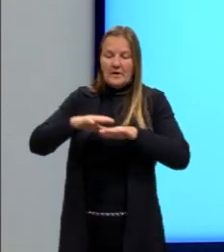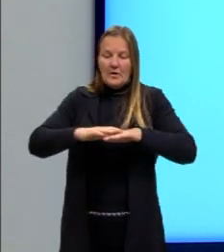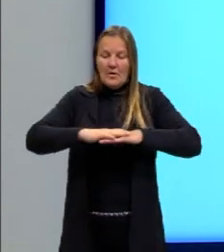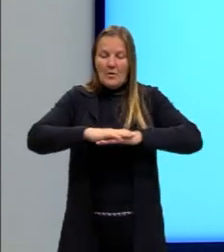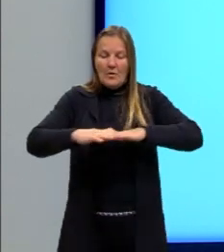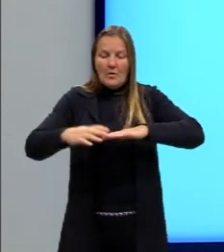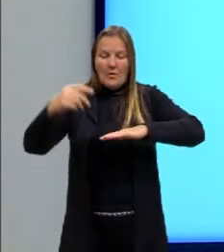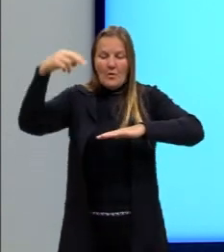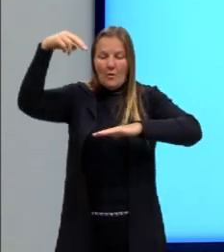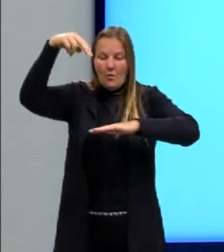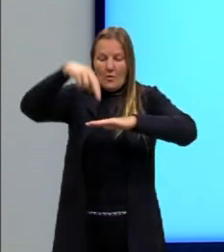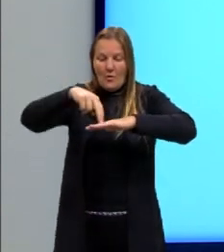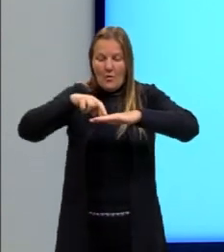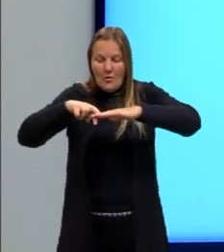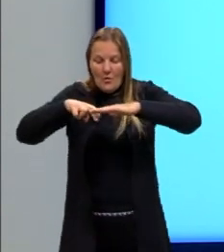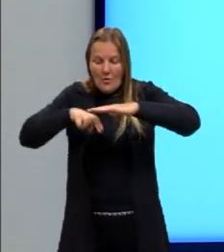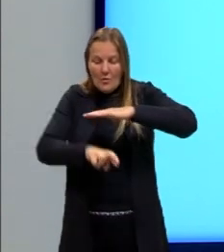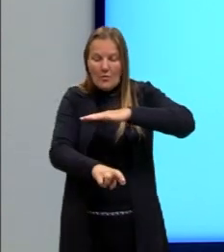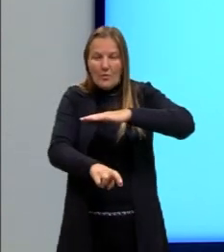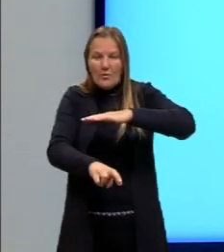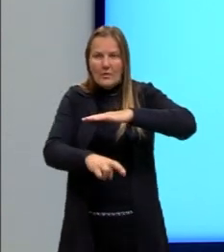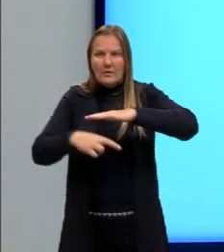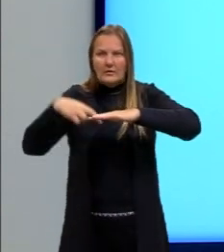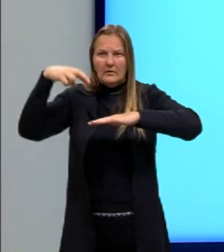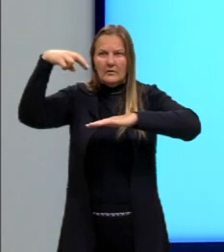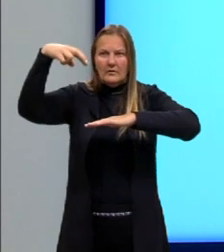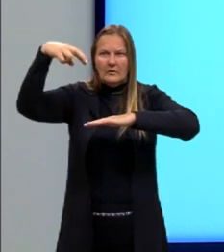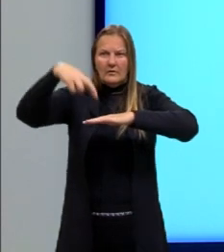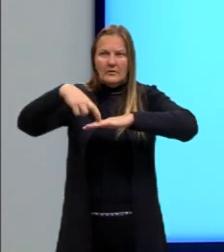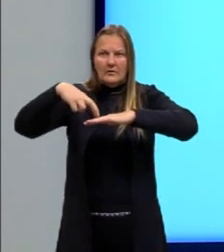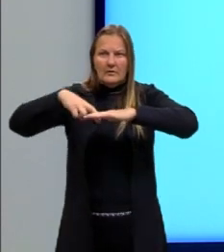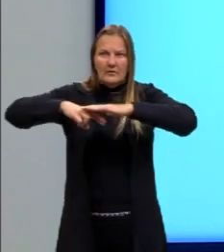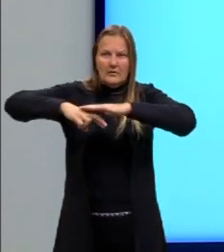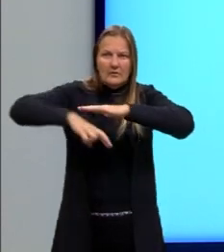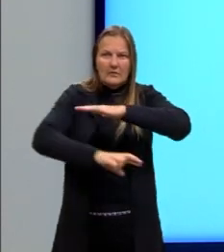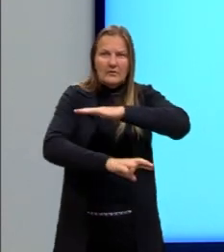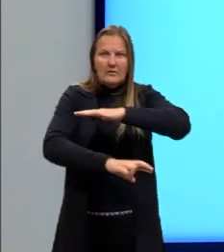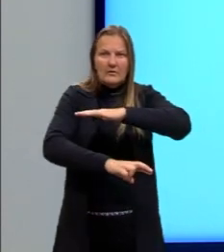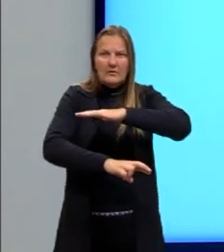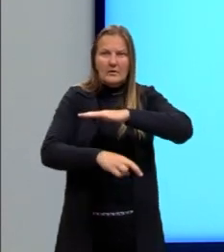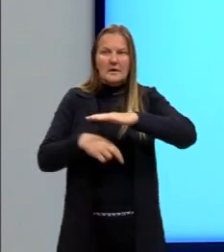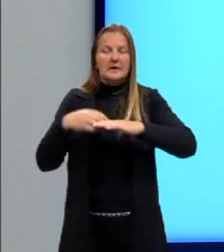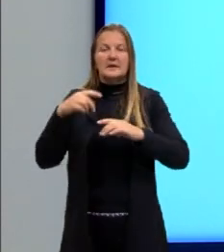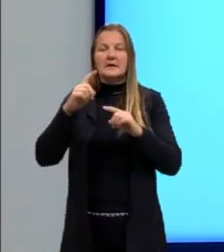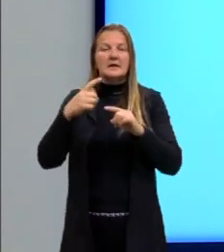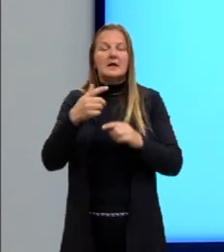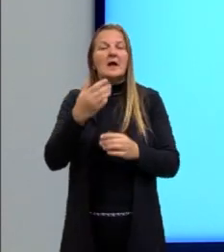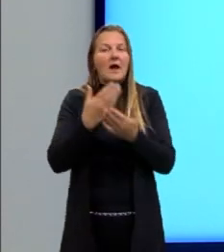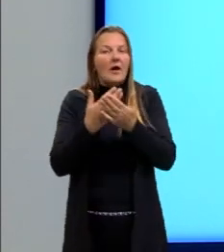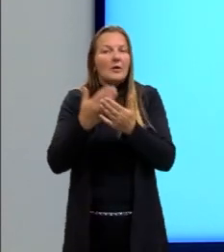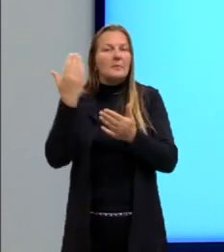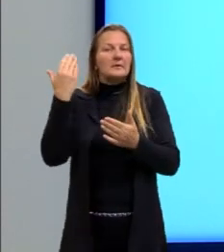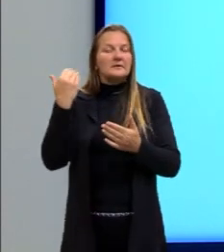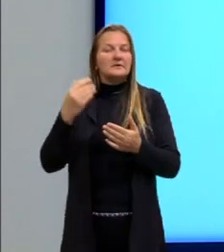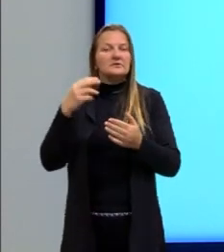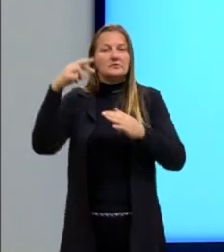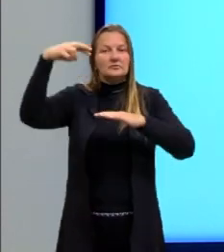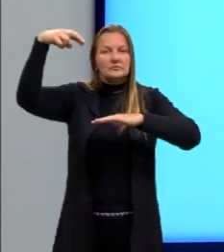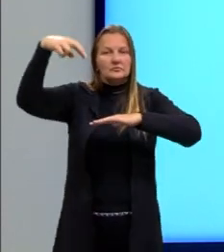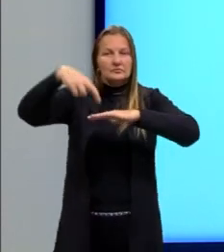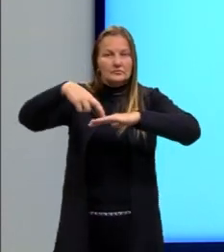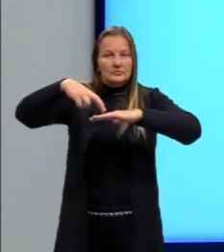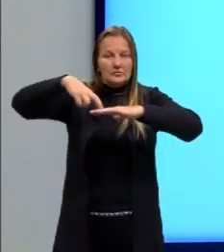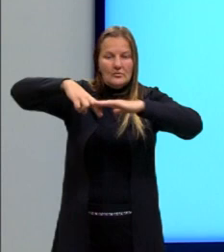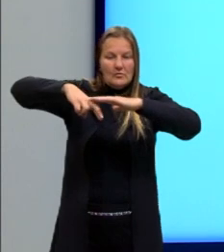elas sofrem refração. Lembram que a refração a gente falou já em outra aula, que é quando, então, a gente tem